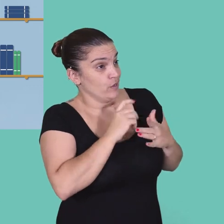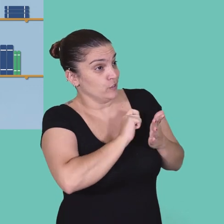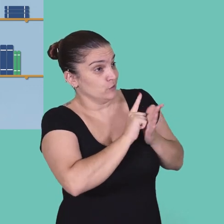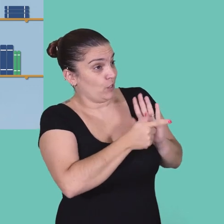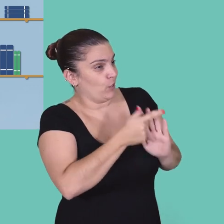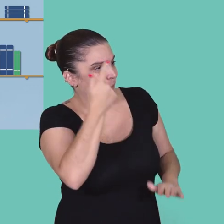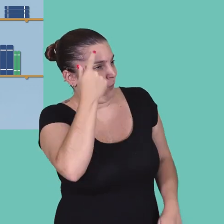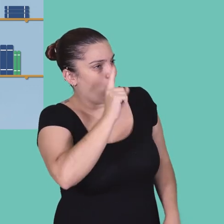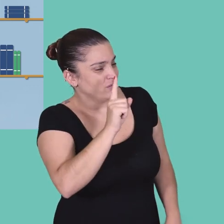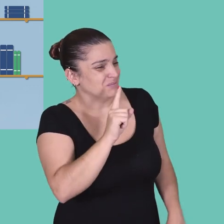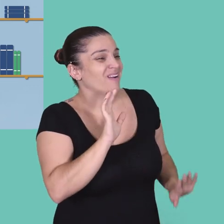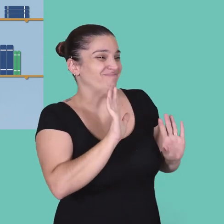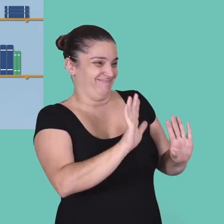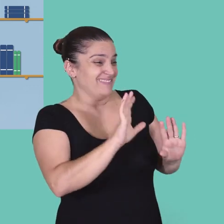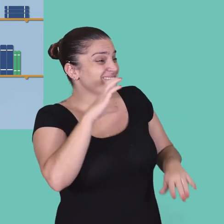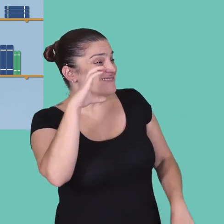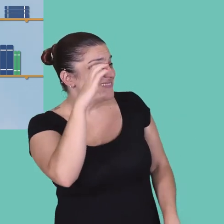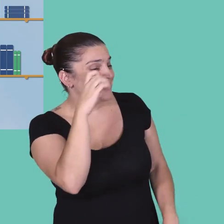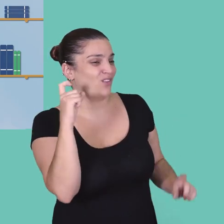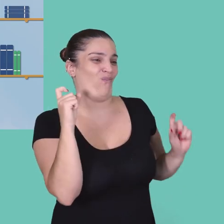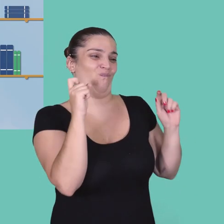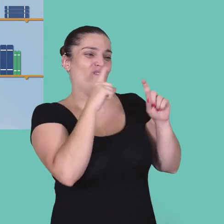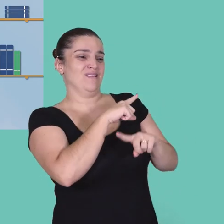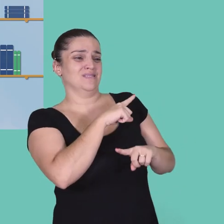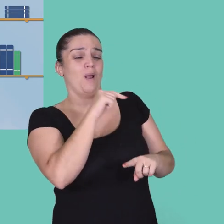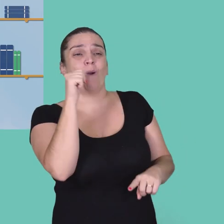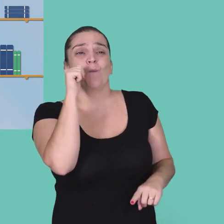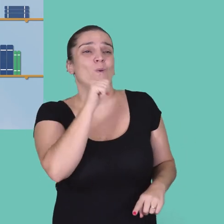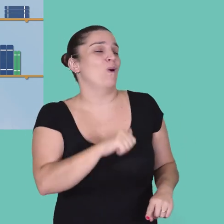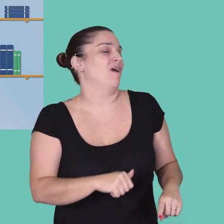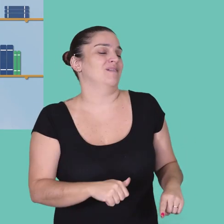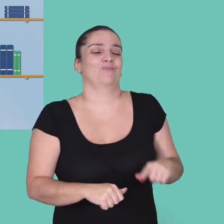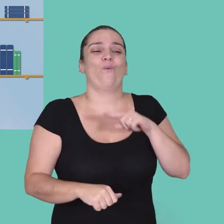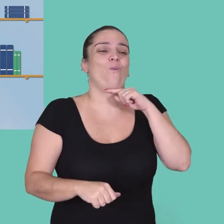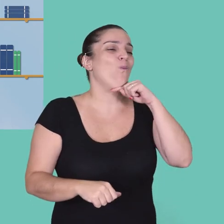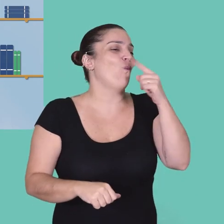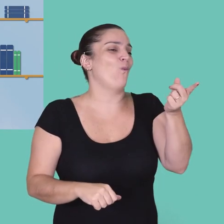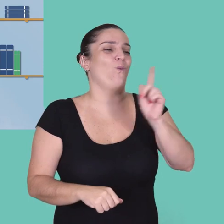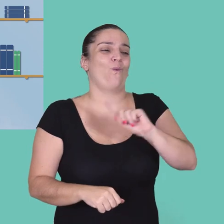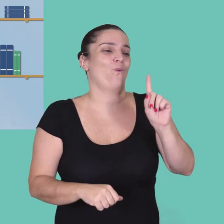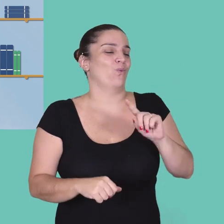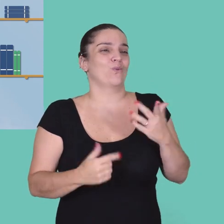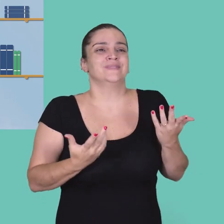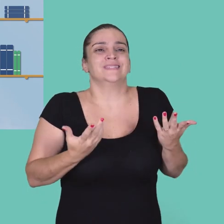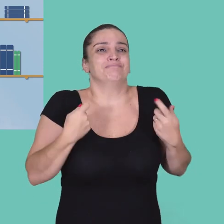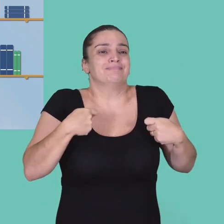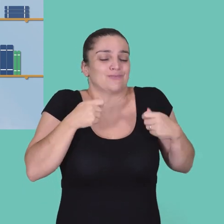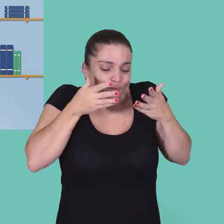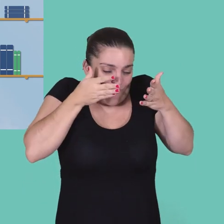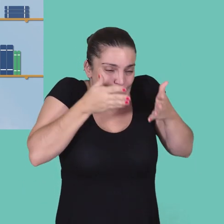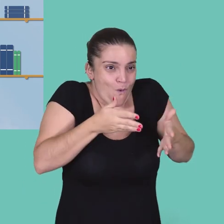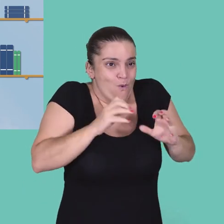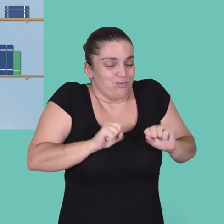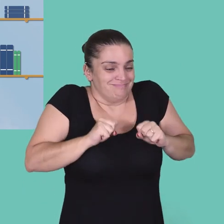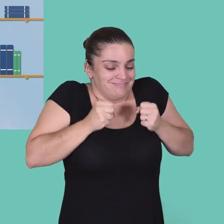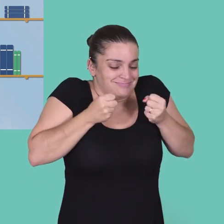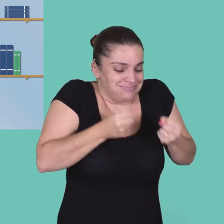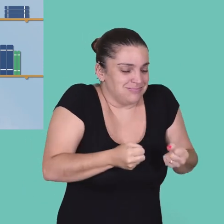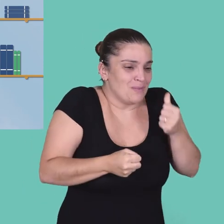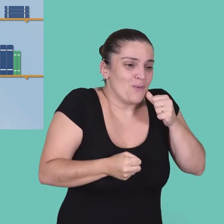nada. É que ciência é difícil e as mulheres não conseguem fazer uma coisa que exija tanto foco, dedicação.